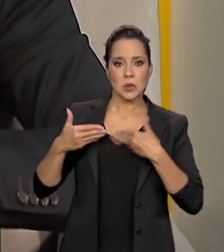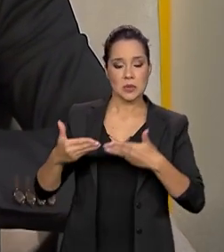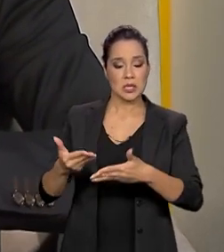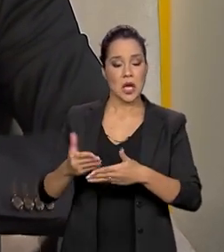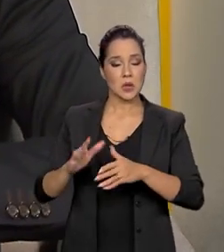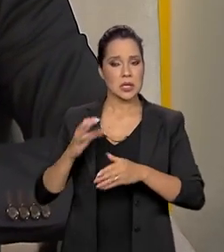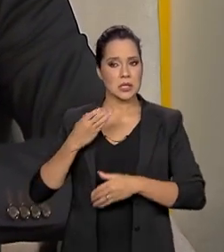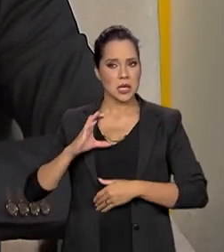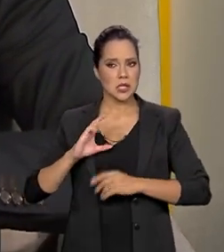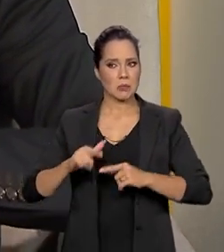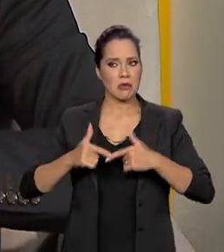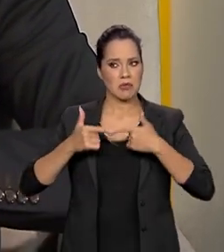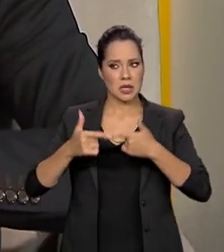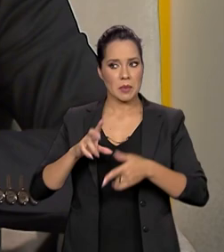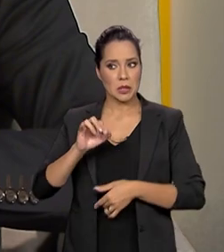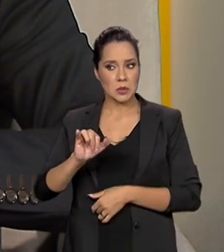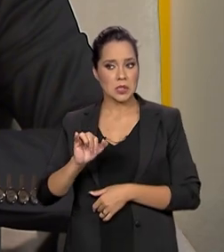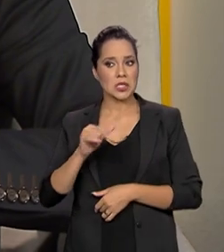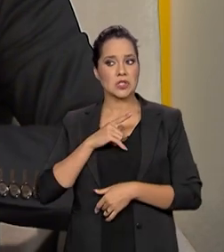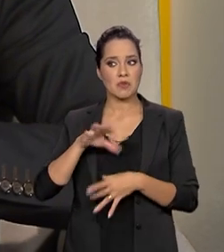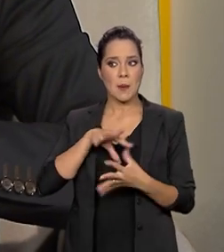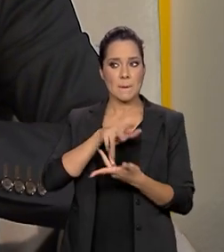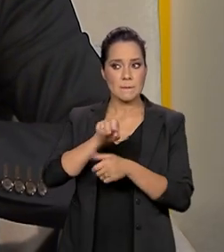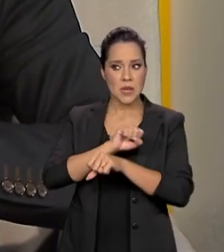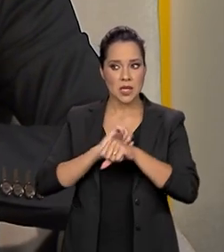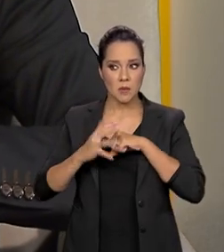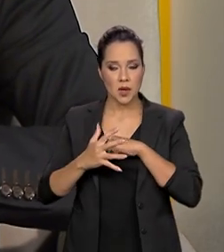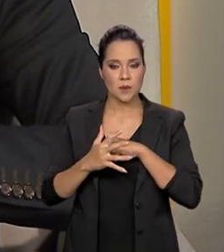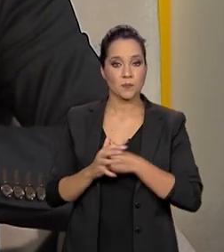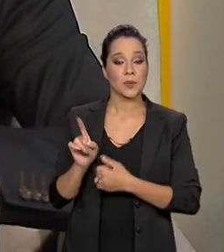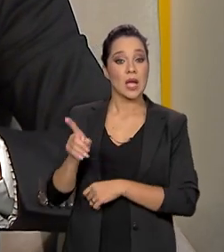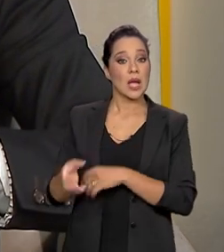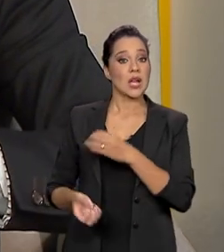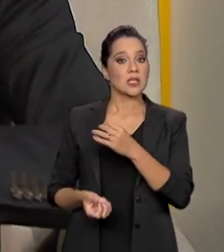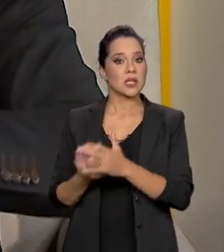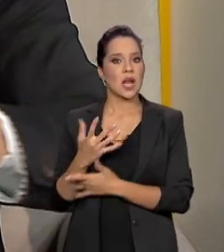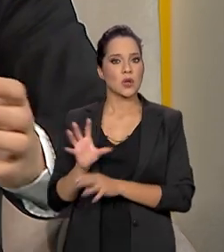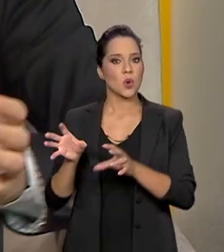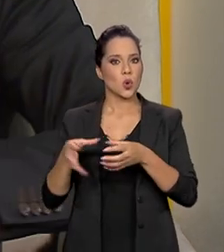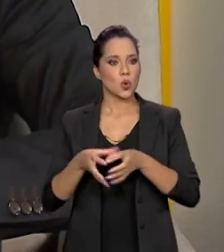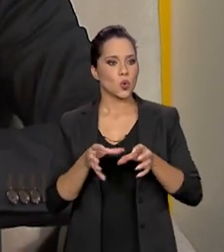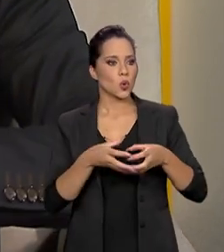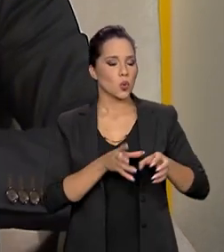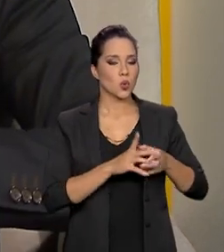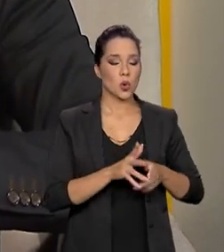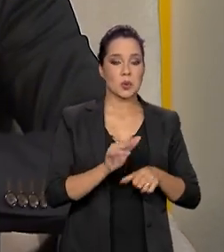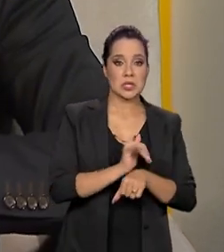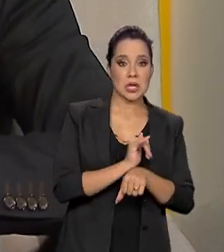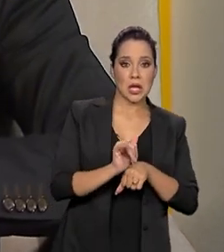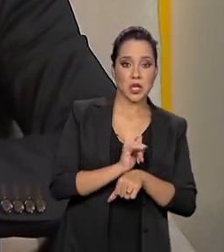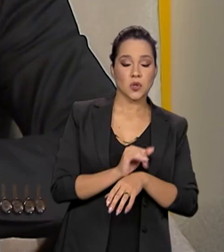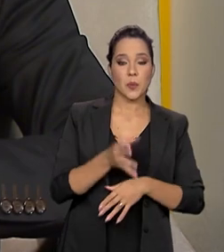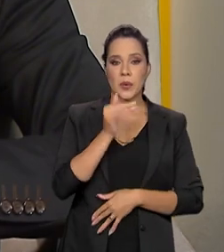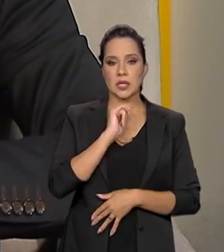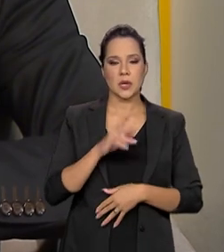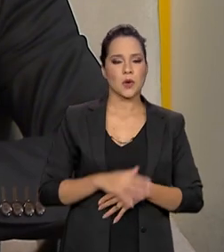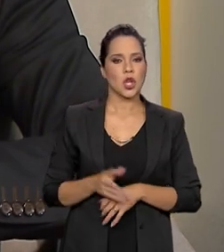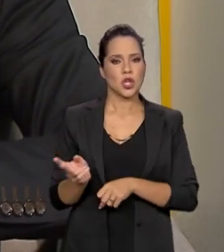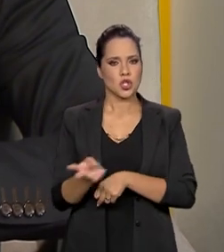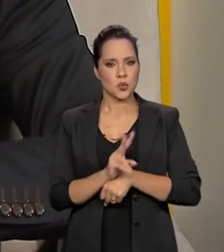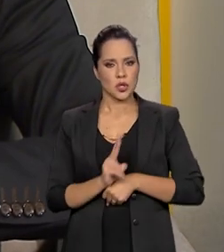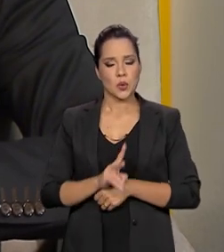para o enfrentamento de uma possível pandemia. Eles criaram subredes estrategicamente, por exemplo, de